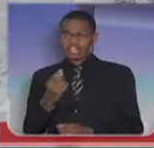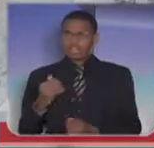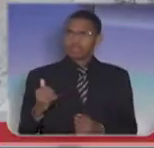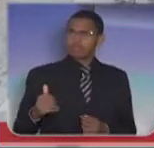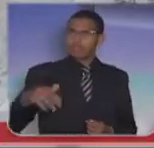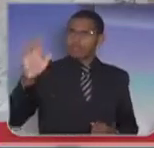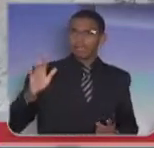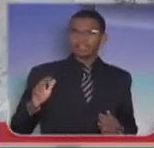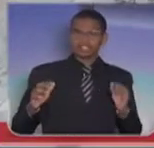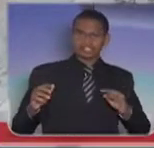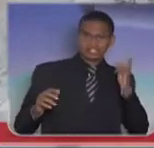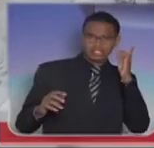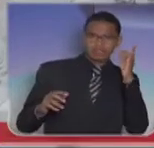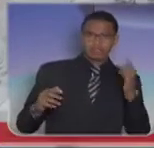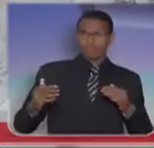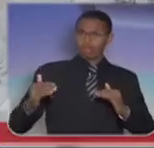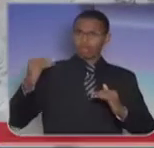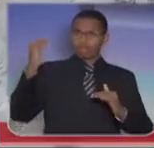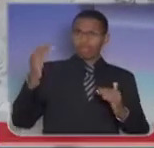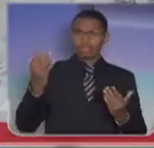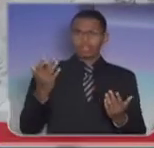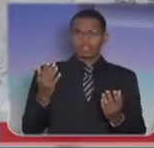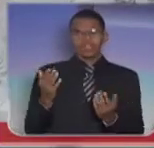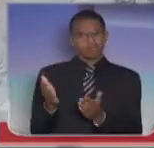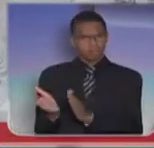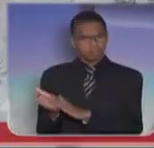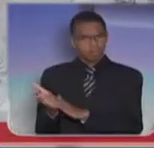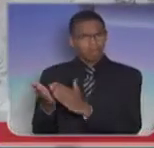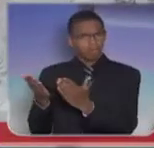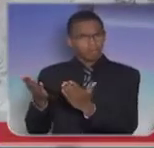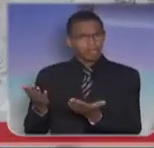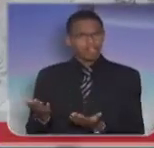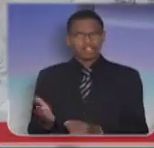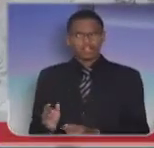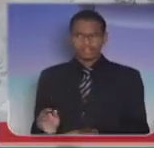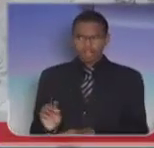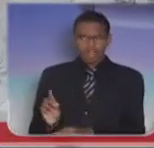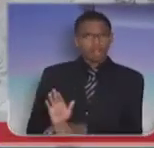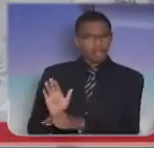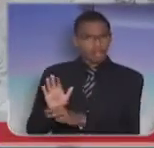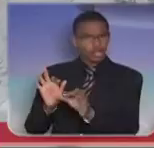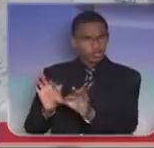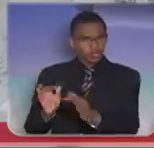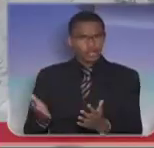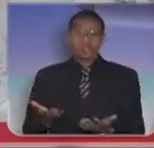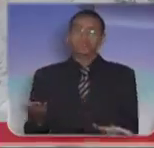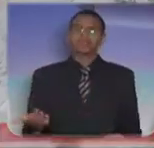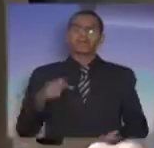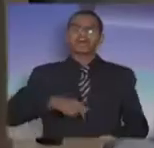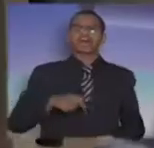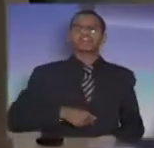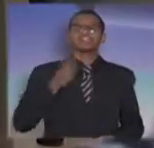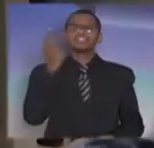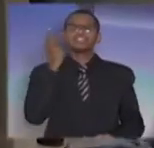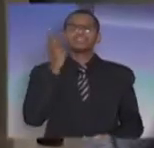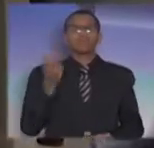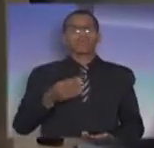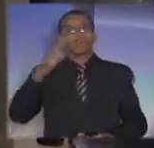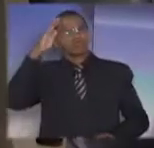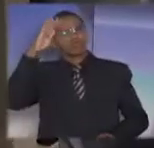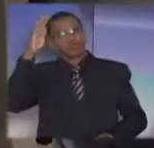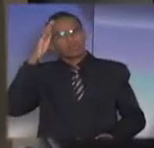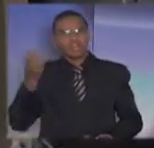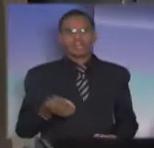Distrito Federal, que valoriza a sua tropa. Agora, aqui em São Paulo, o soldado, o tenente, o capitão, o